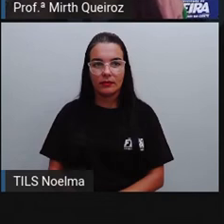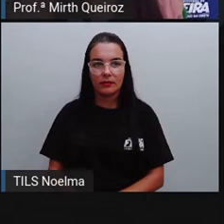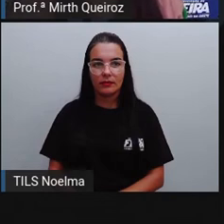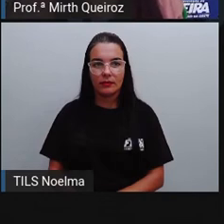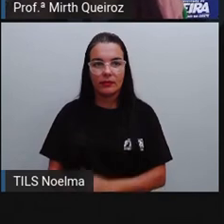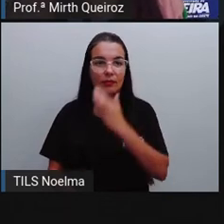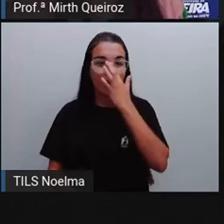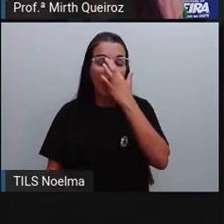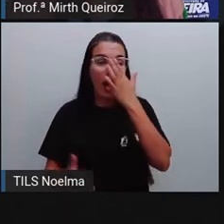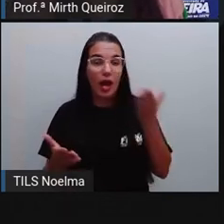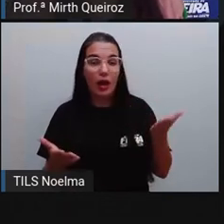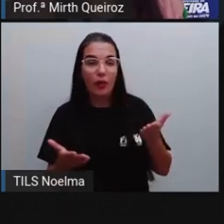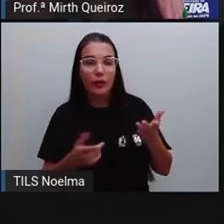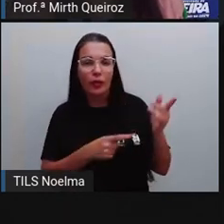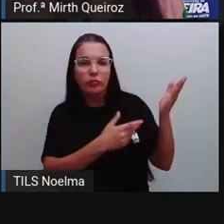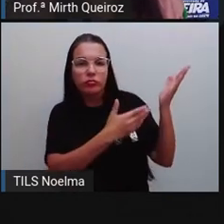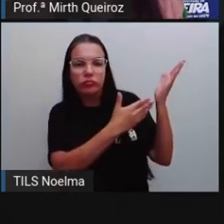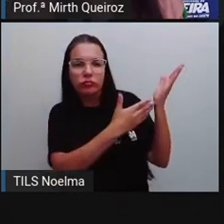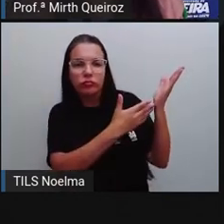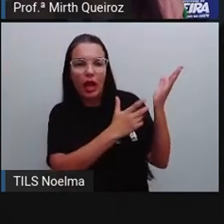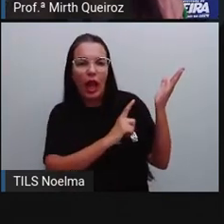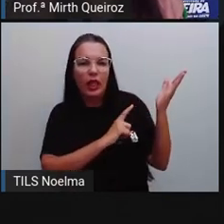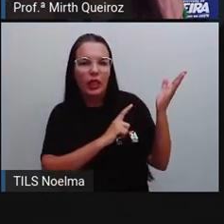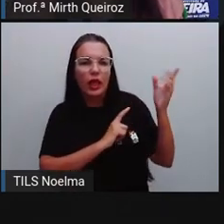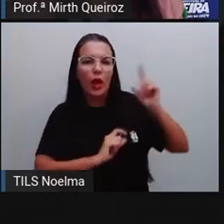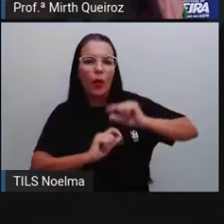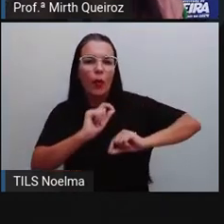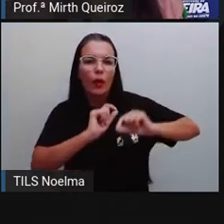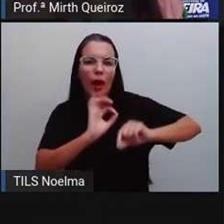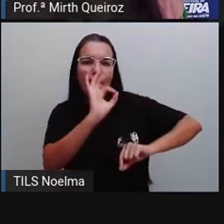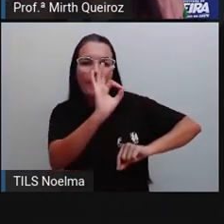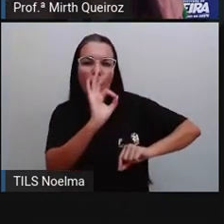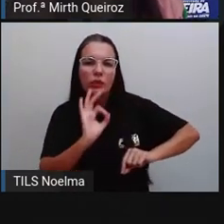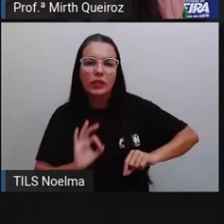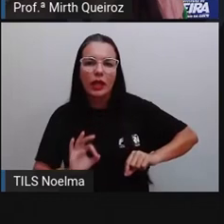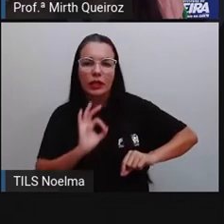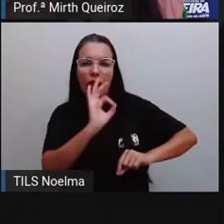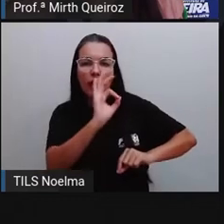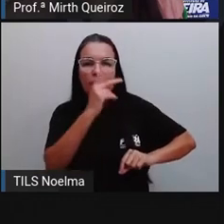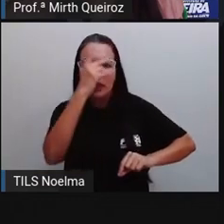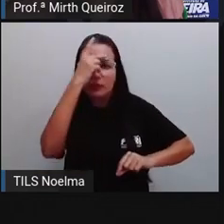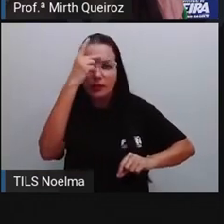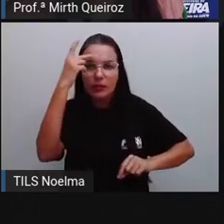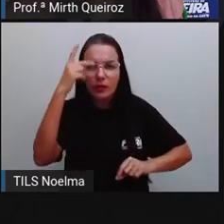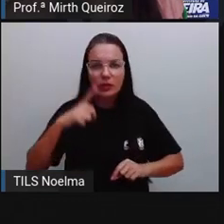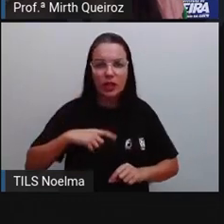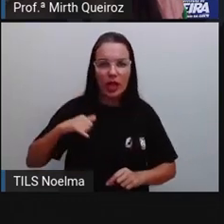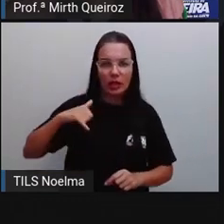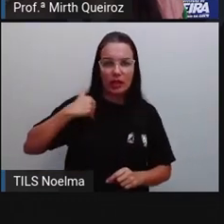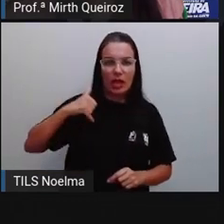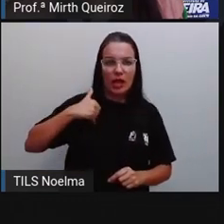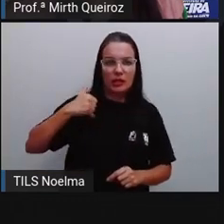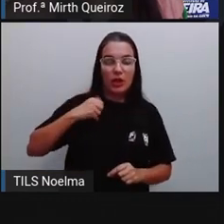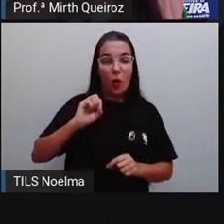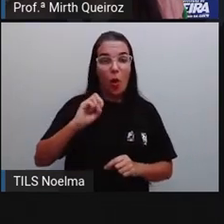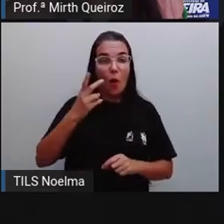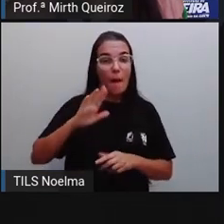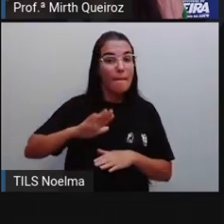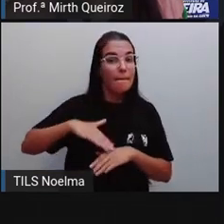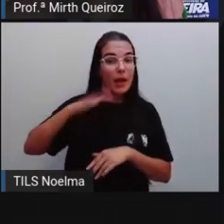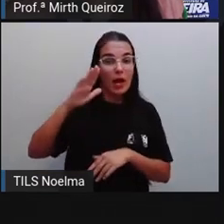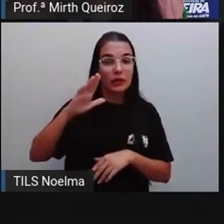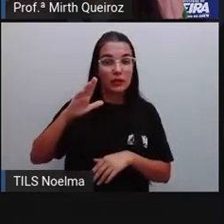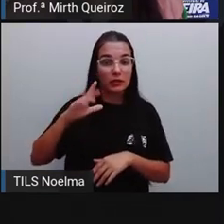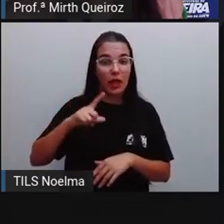O quadro abaixo demonstra a porcentagem das pessoas com 10 anos ou mais de idade que acessam a internet